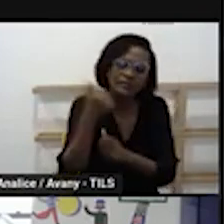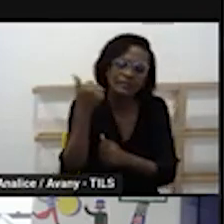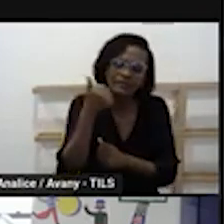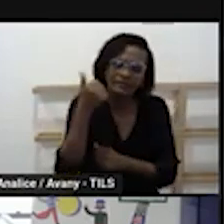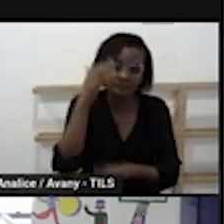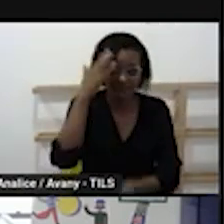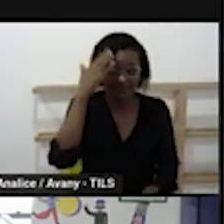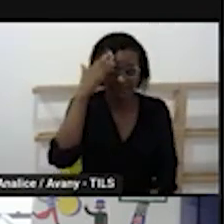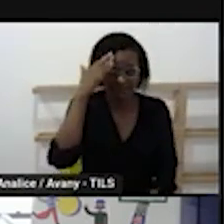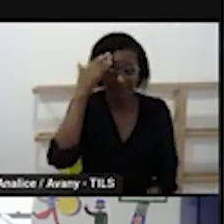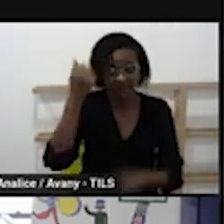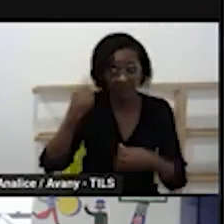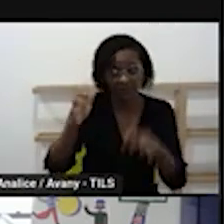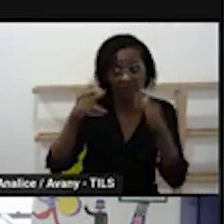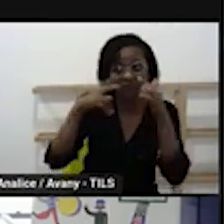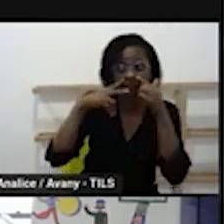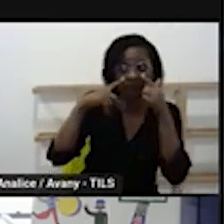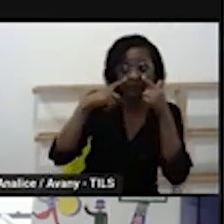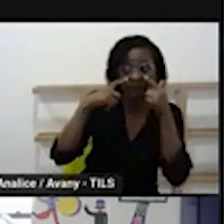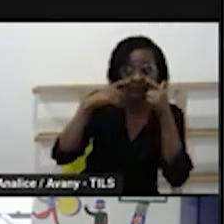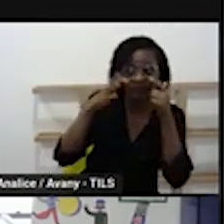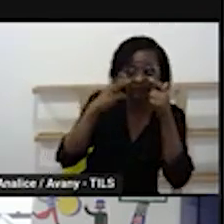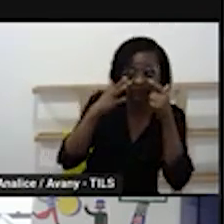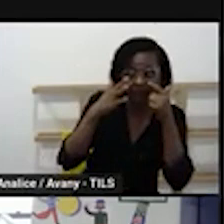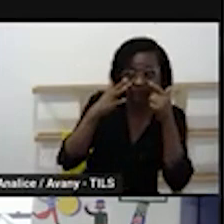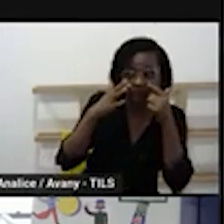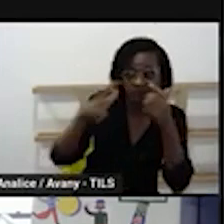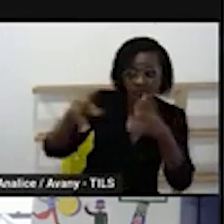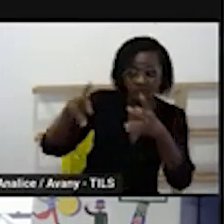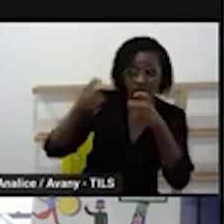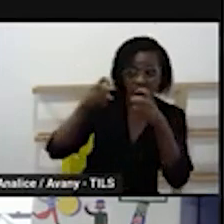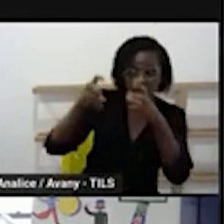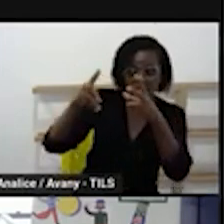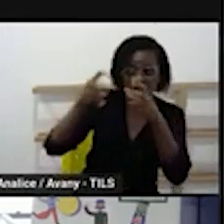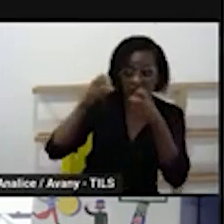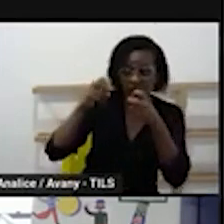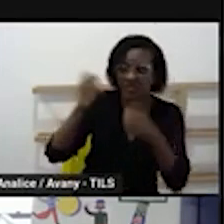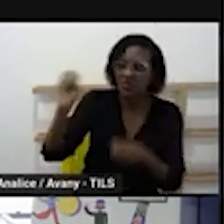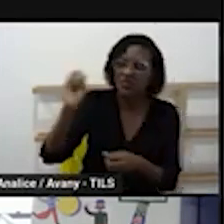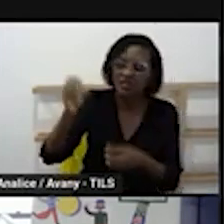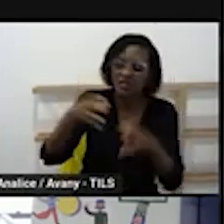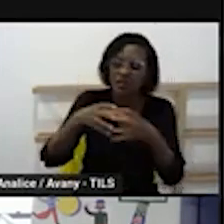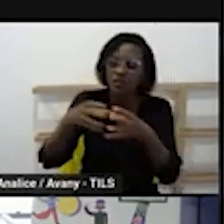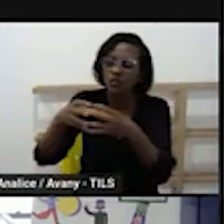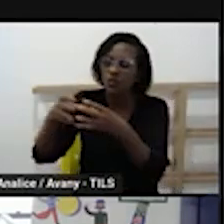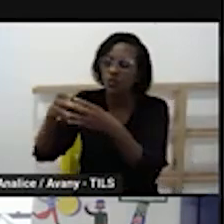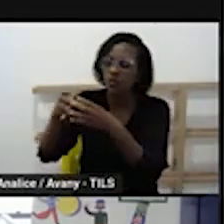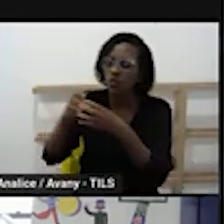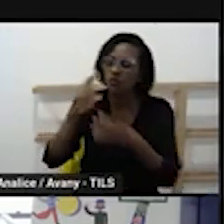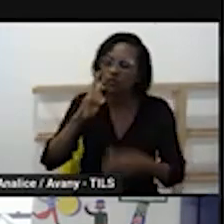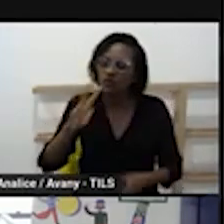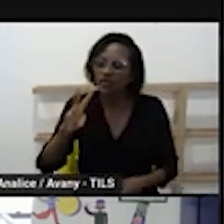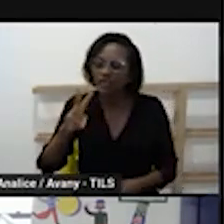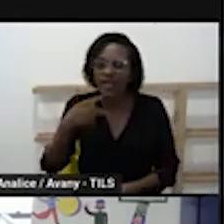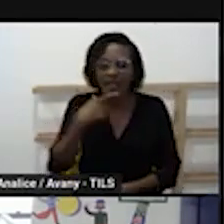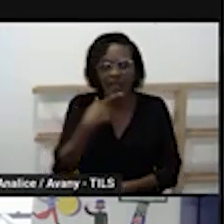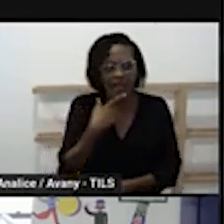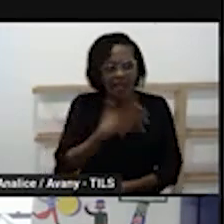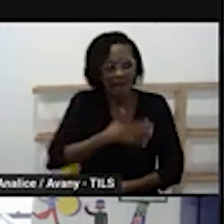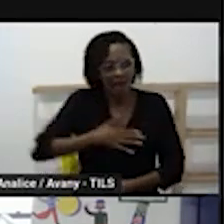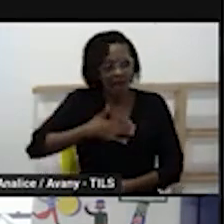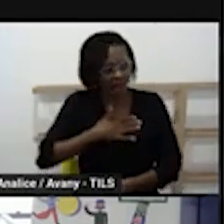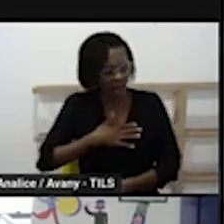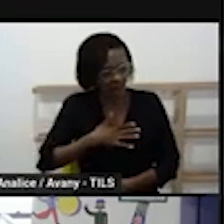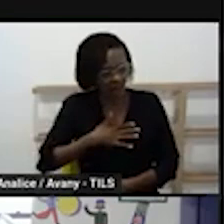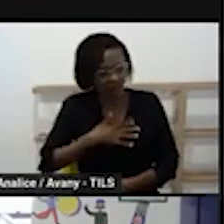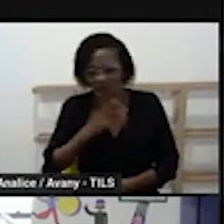surgiu em algum momento da turma que chamou a atenção delas ou alguma criança que trouxe algum objeto ou algum animal que chamou a atenção e aquilo